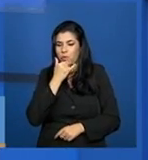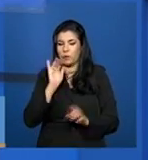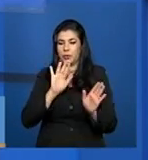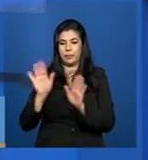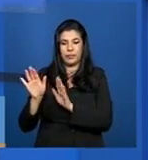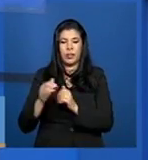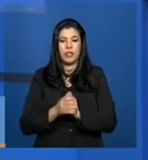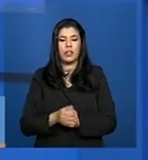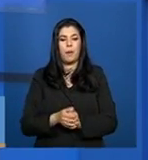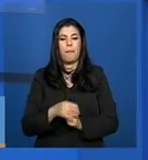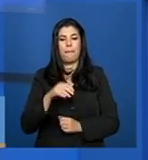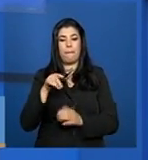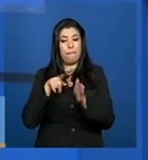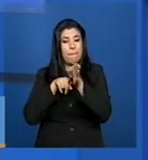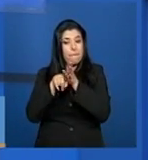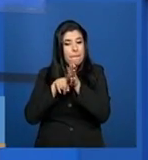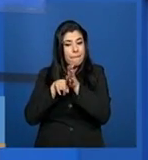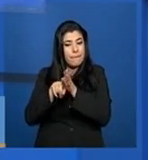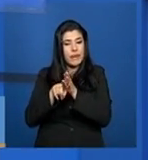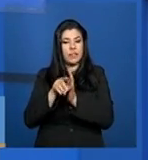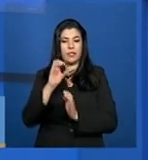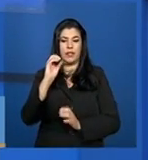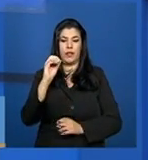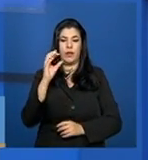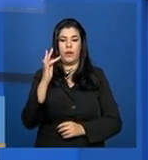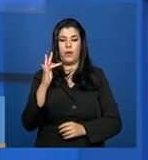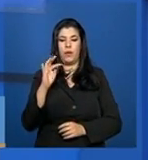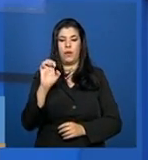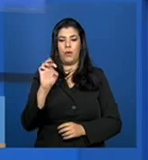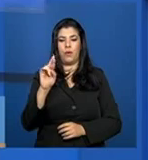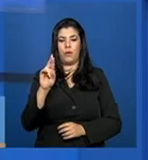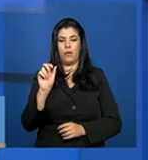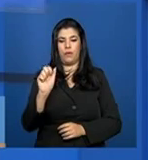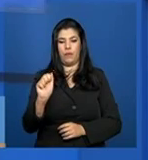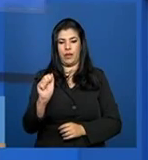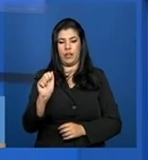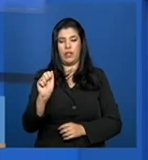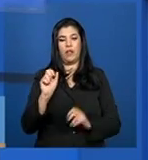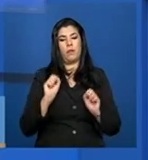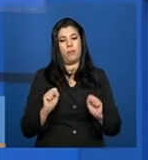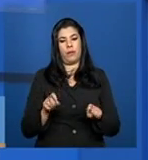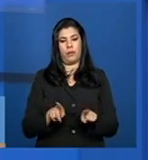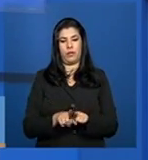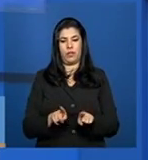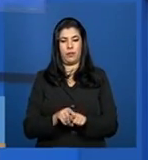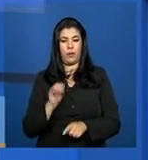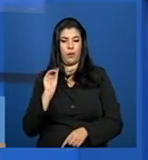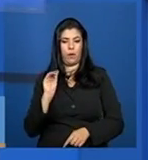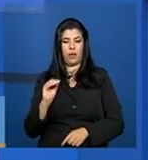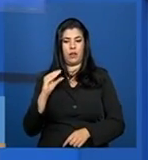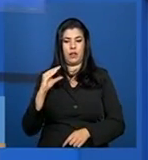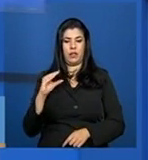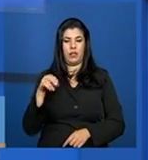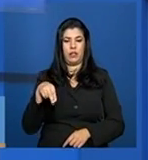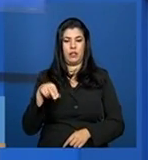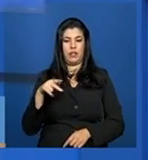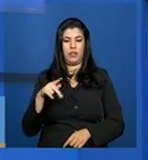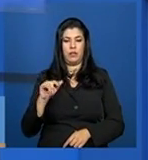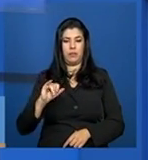entidades e ofertas. Ele vai ter que pesquisar uma entidade específica, ele pode colocar o CNPJ ou ele pode preferir